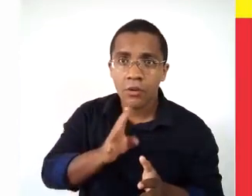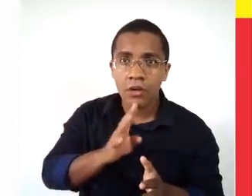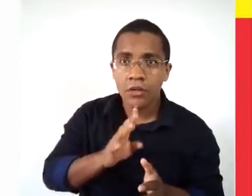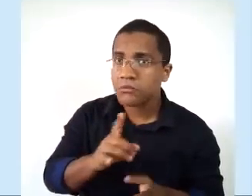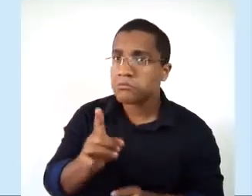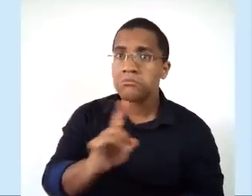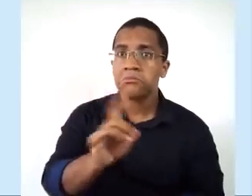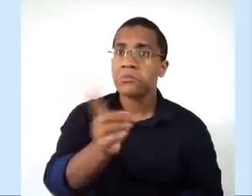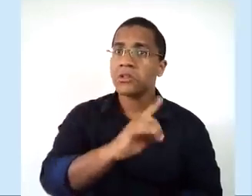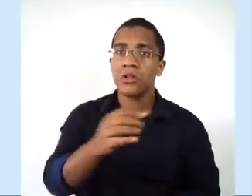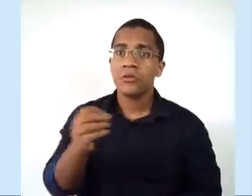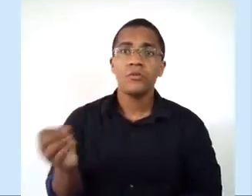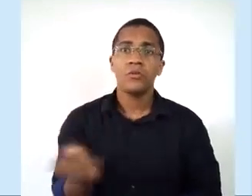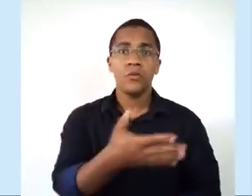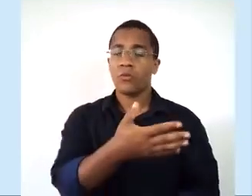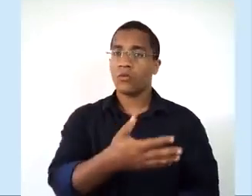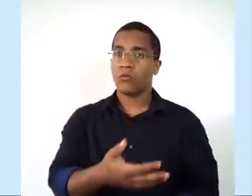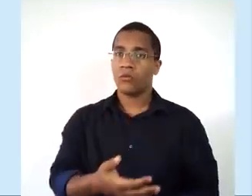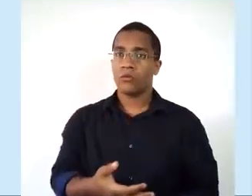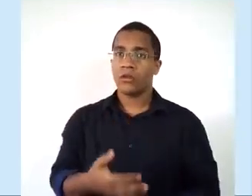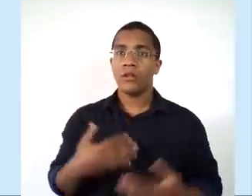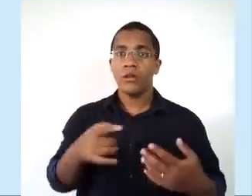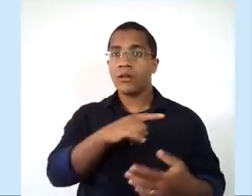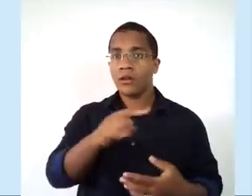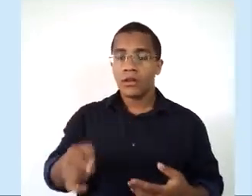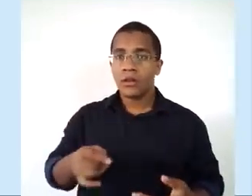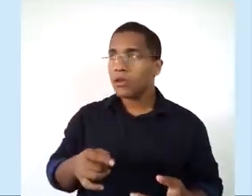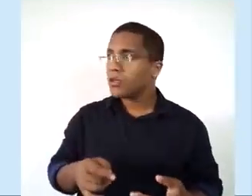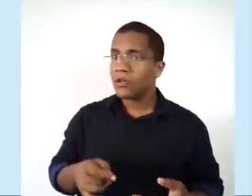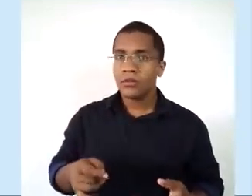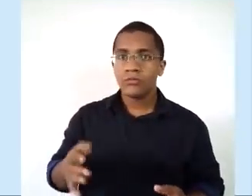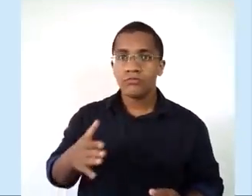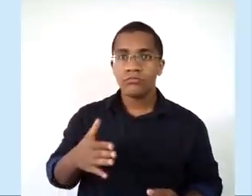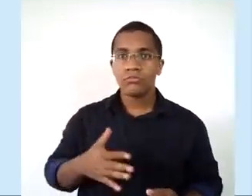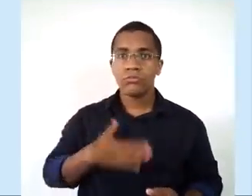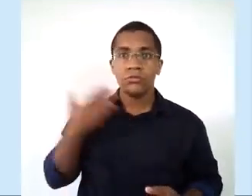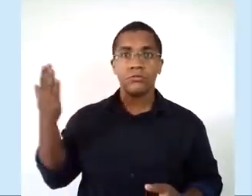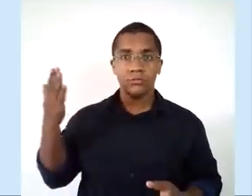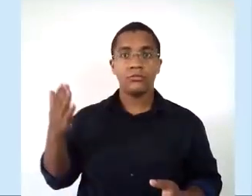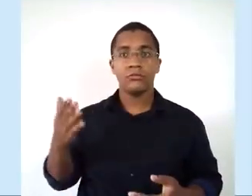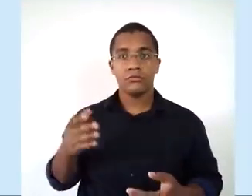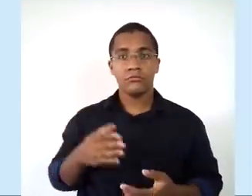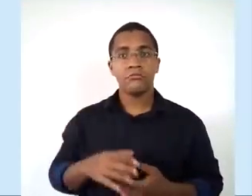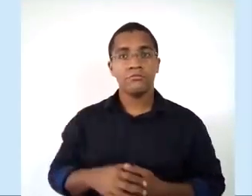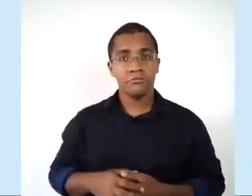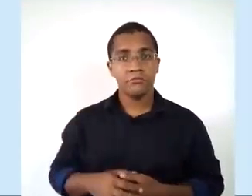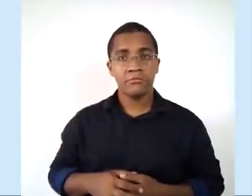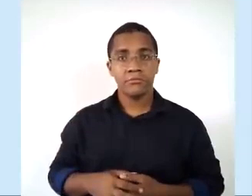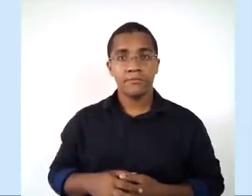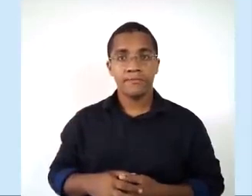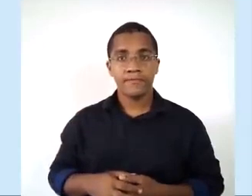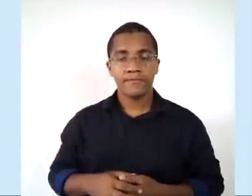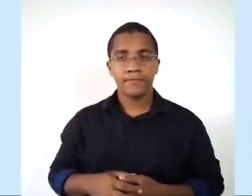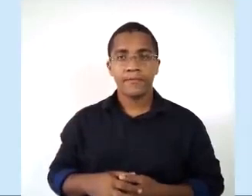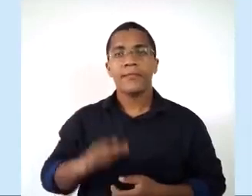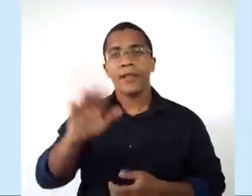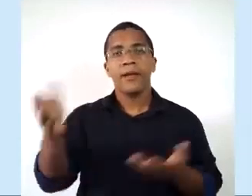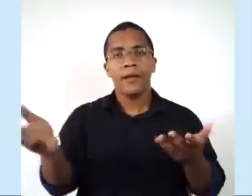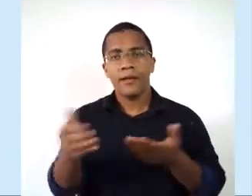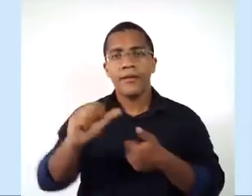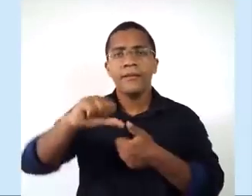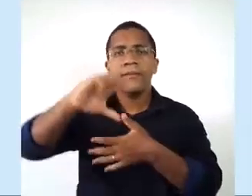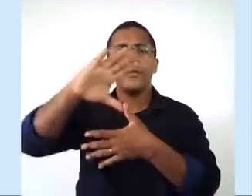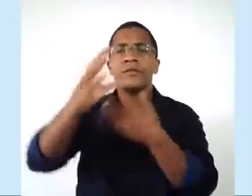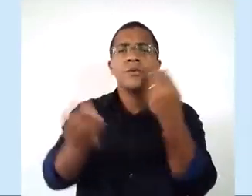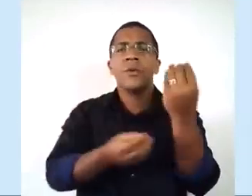Era como se você estivesse vendo um disco voador na terra hoje em dia. Certo? Vamos lá. Então, gente, vamos ver essa questão de conquista das Américas